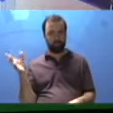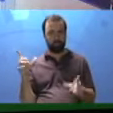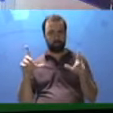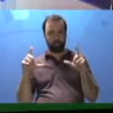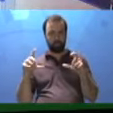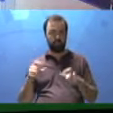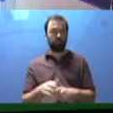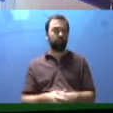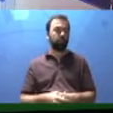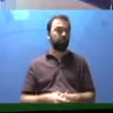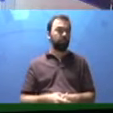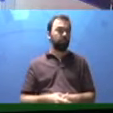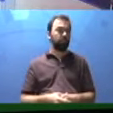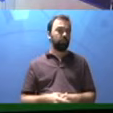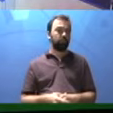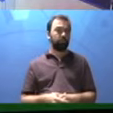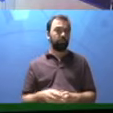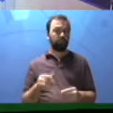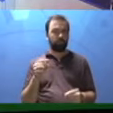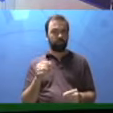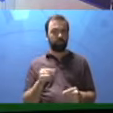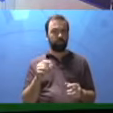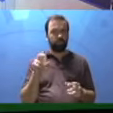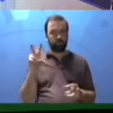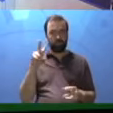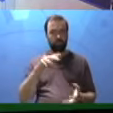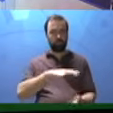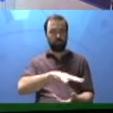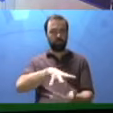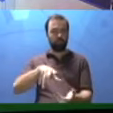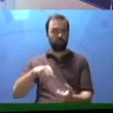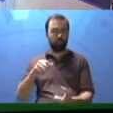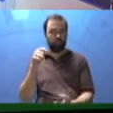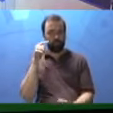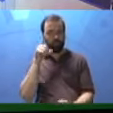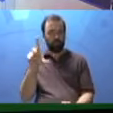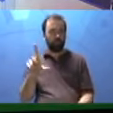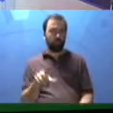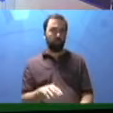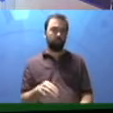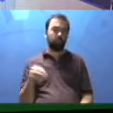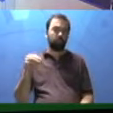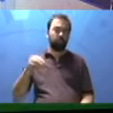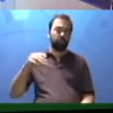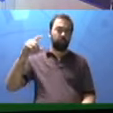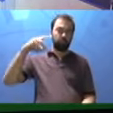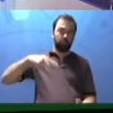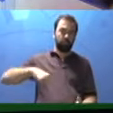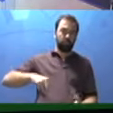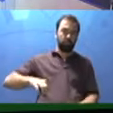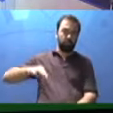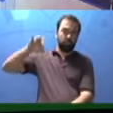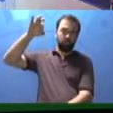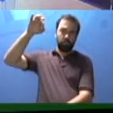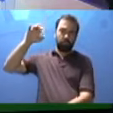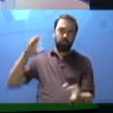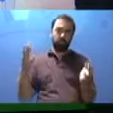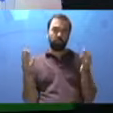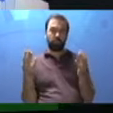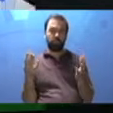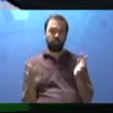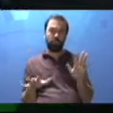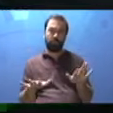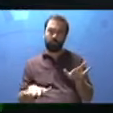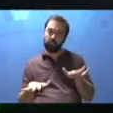E essa? Eu consigo ver tudo? Viu que depende da altura? Olha, aqui não dá a